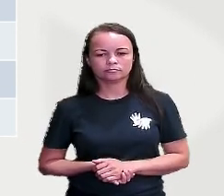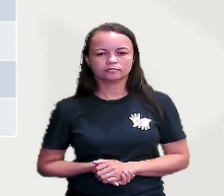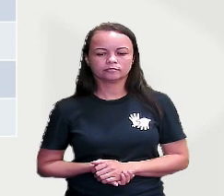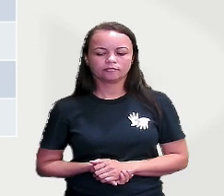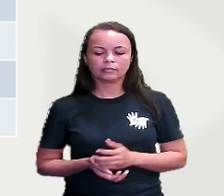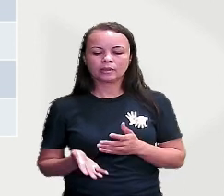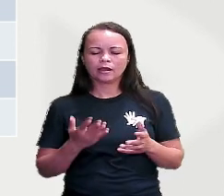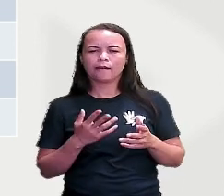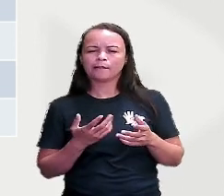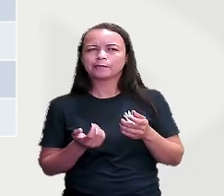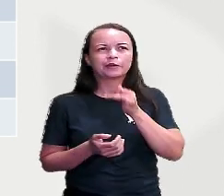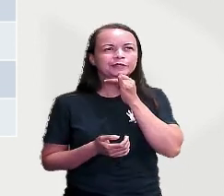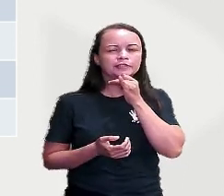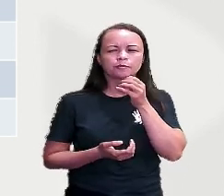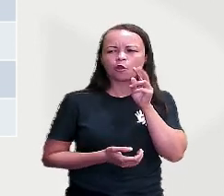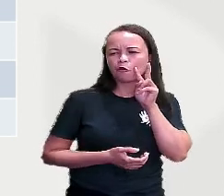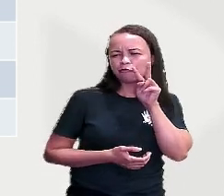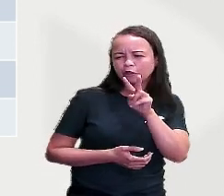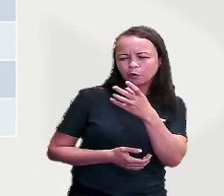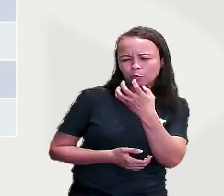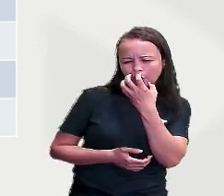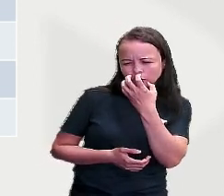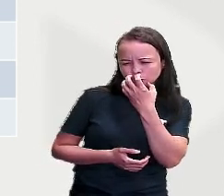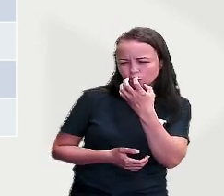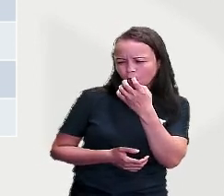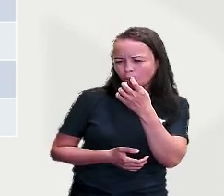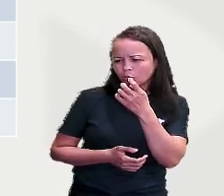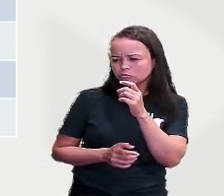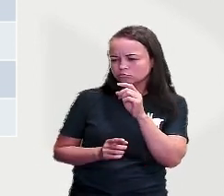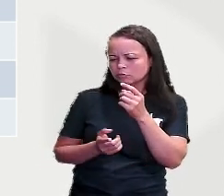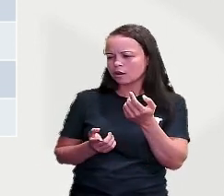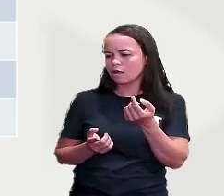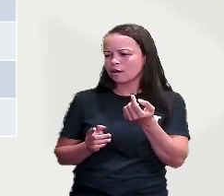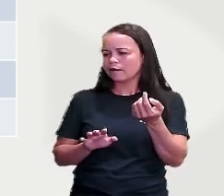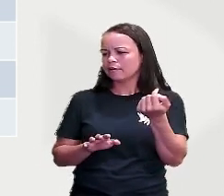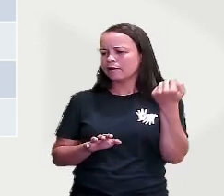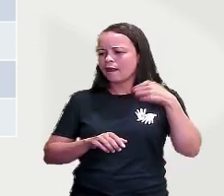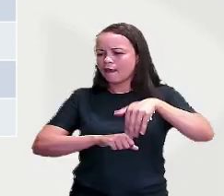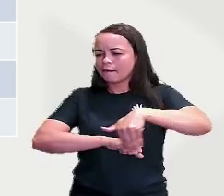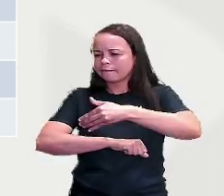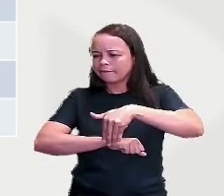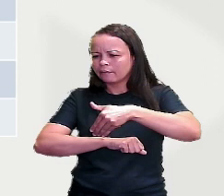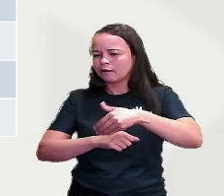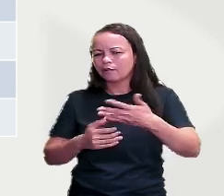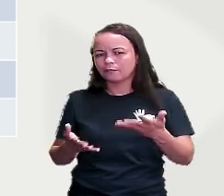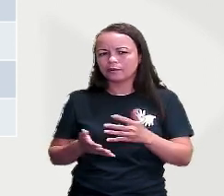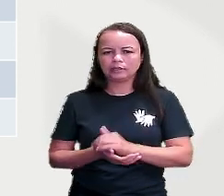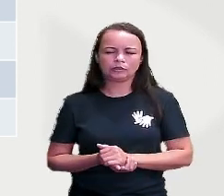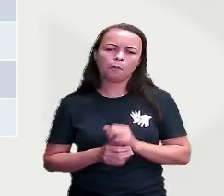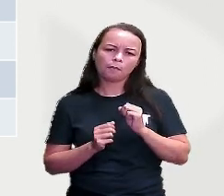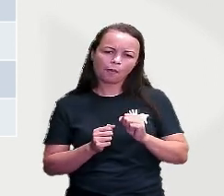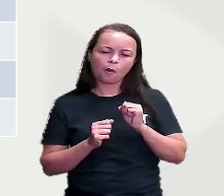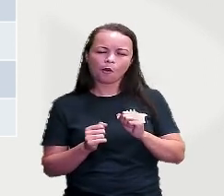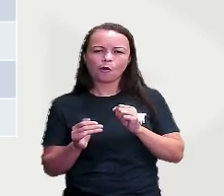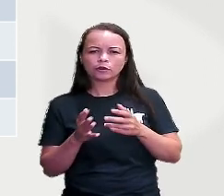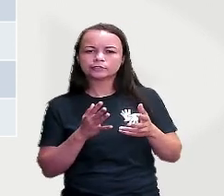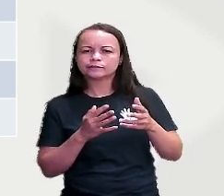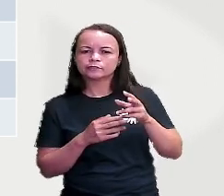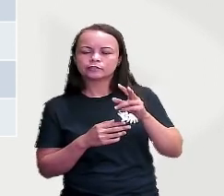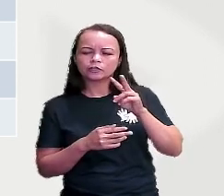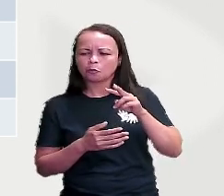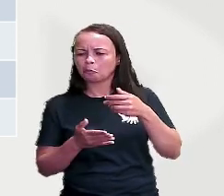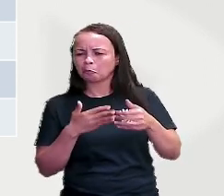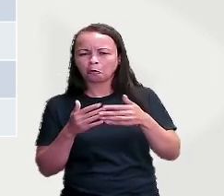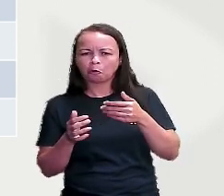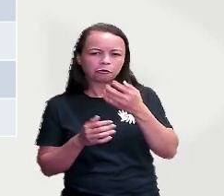Eu vi um cachorro ainda agora lá na rua. Então pode ser qualquer cachorro. Mas se eu digo eu vi Toby